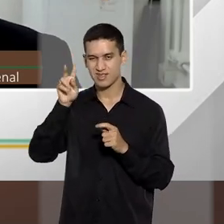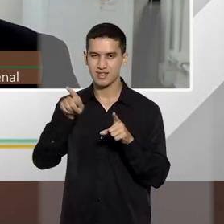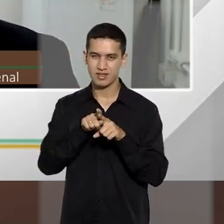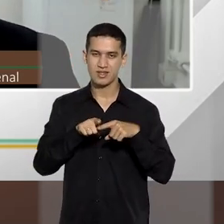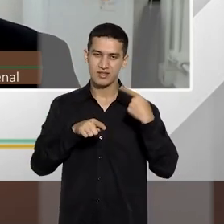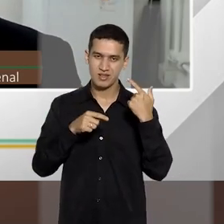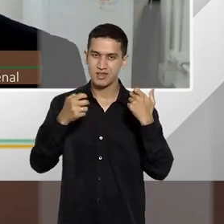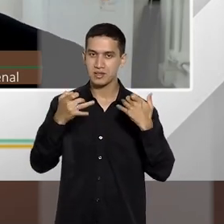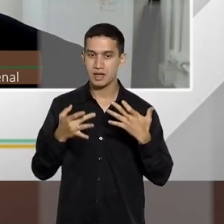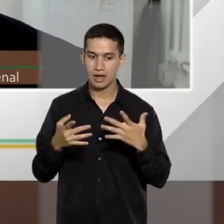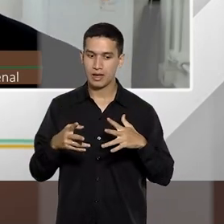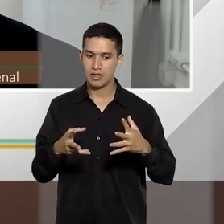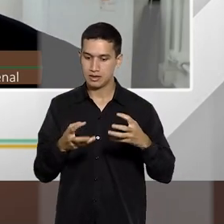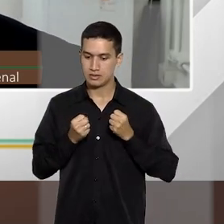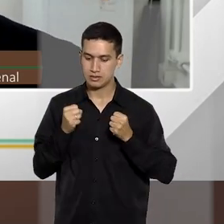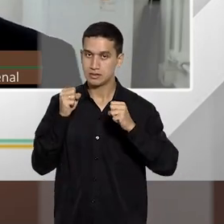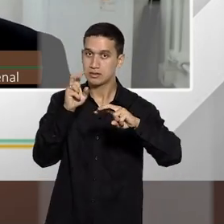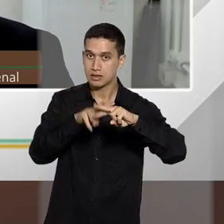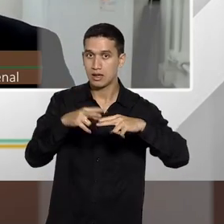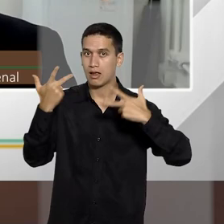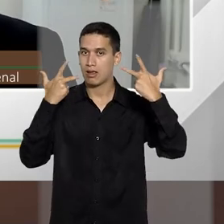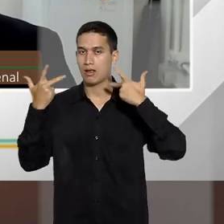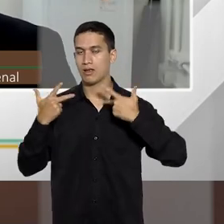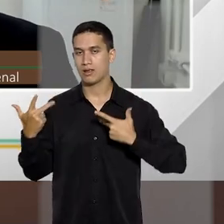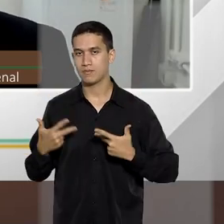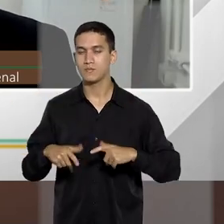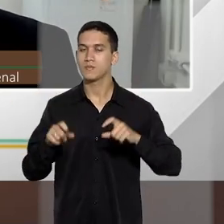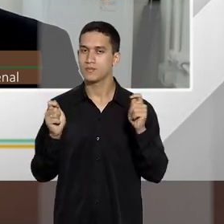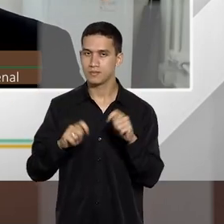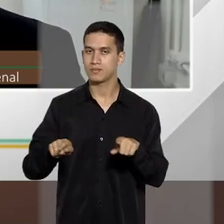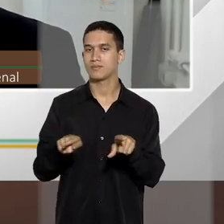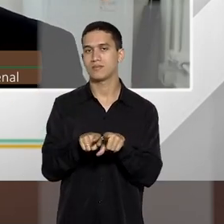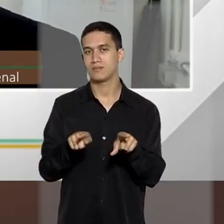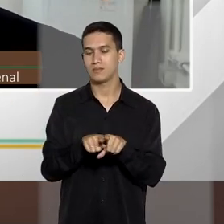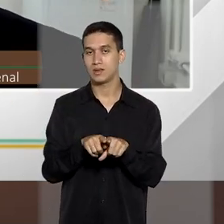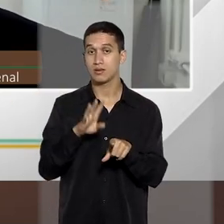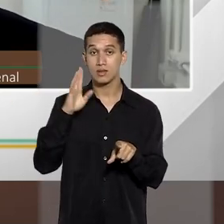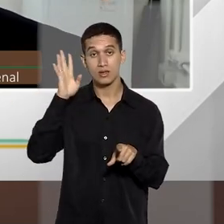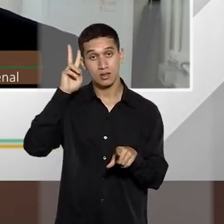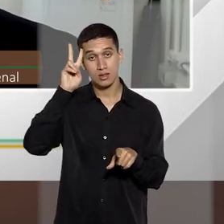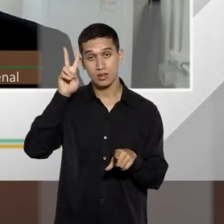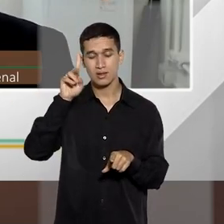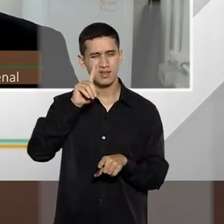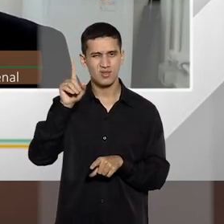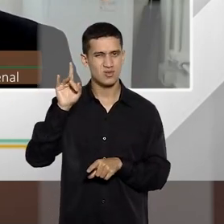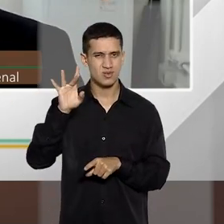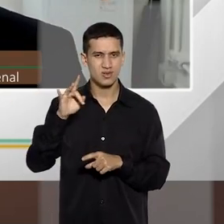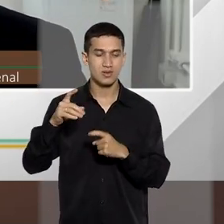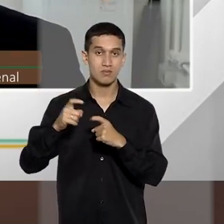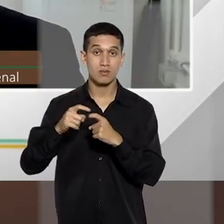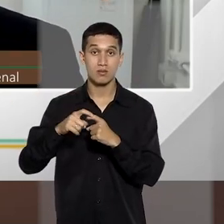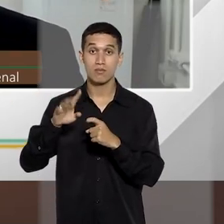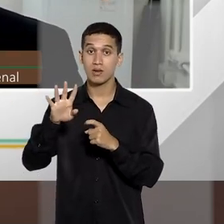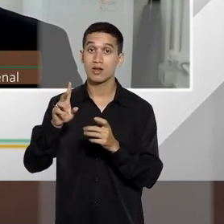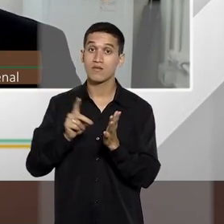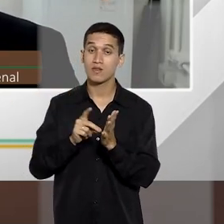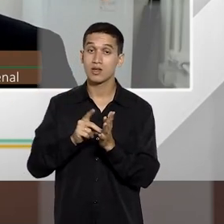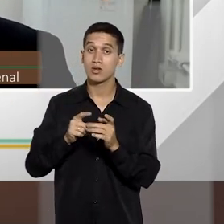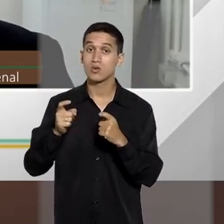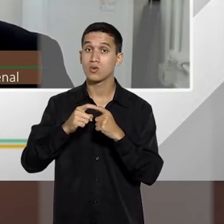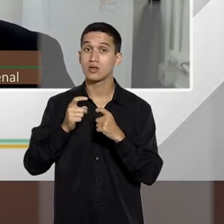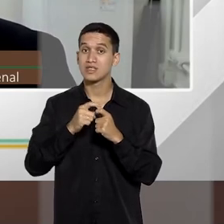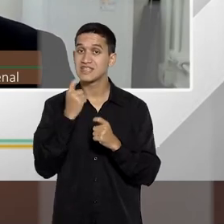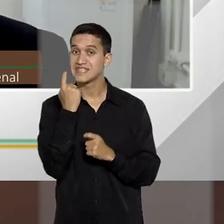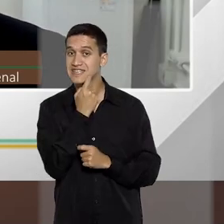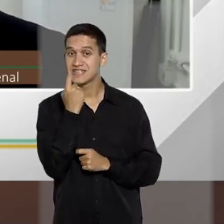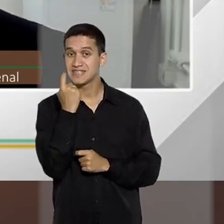bem interessante. Mas aqui mesmo, nós tivemos uma situação, não de médico, mas de um odontólogo, na verdade, uma pessoa que se passava